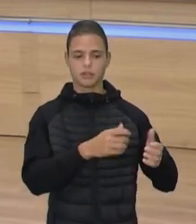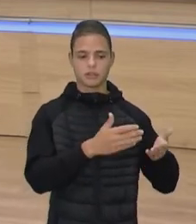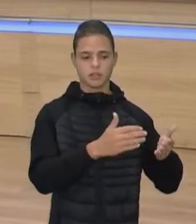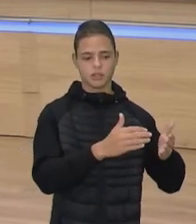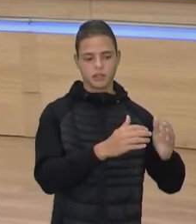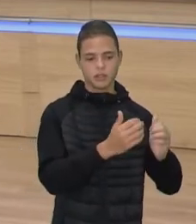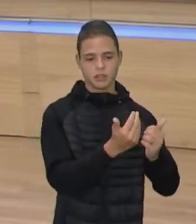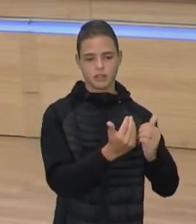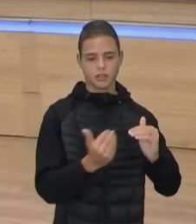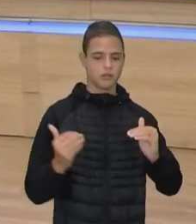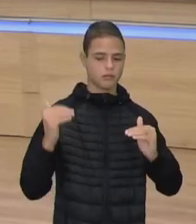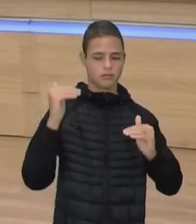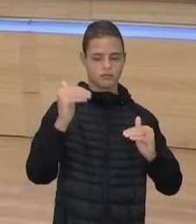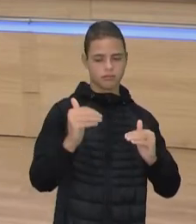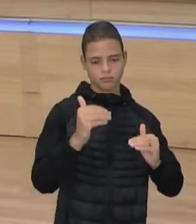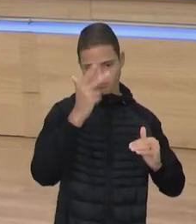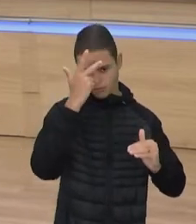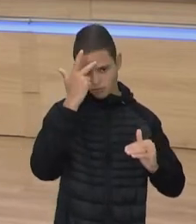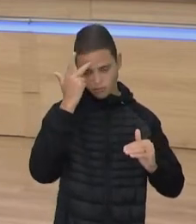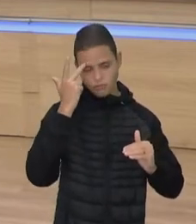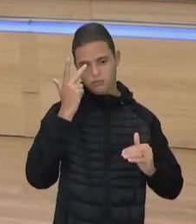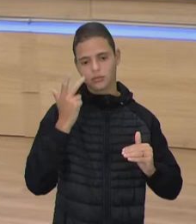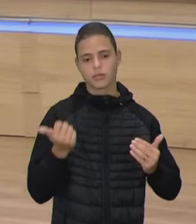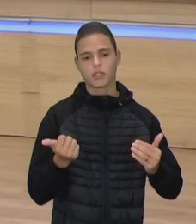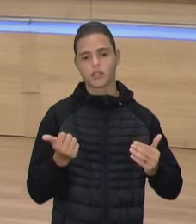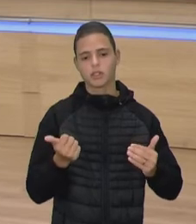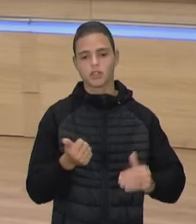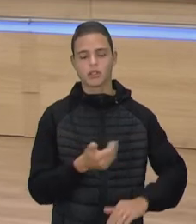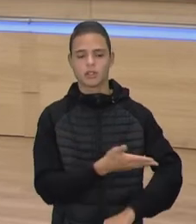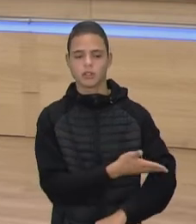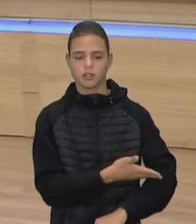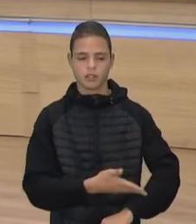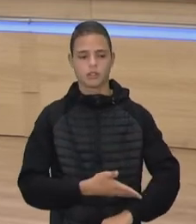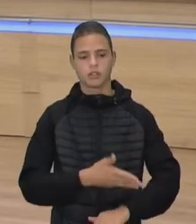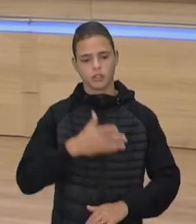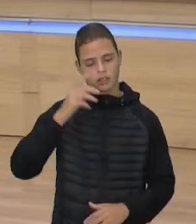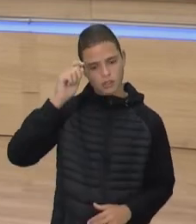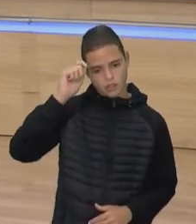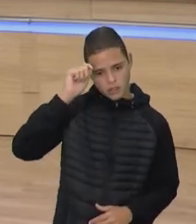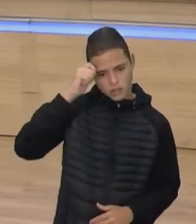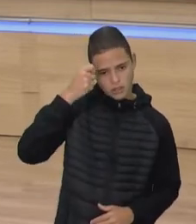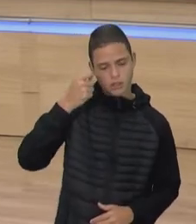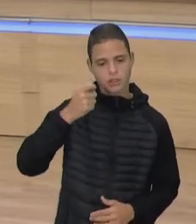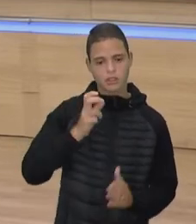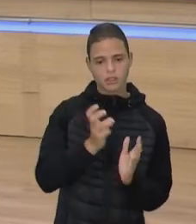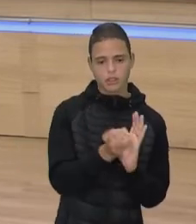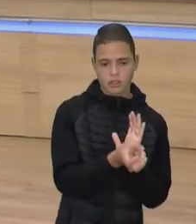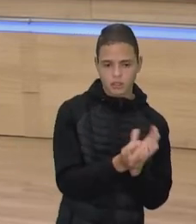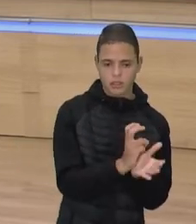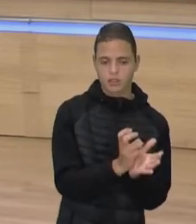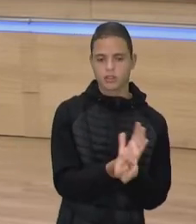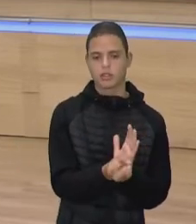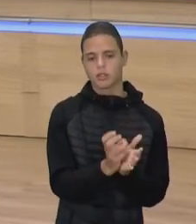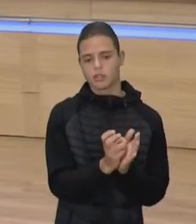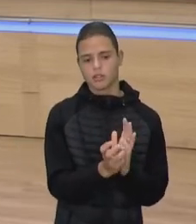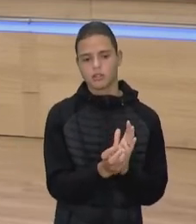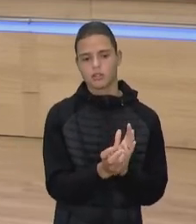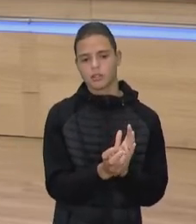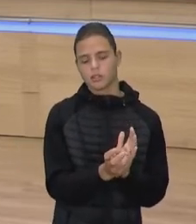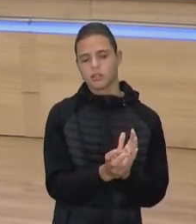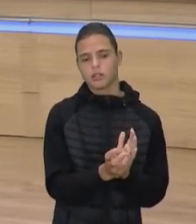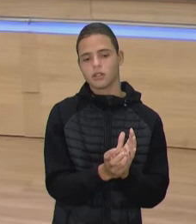contingentes, né? De pessoas de etnias africanas, indígenas, né? E, enfim,